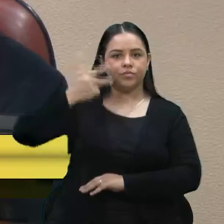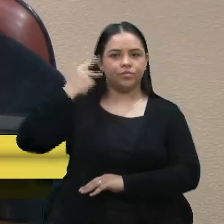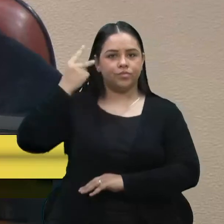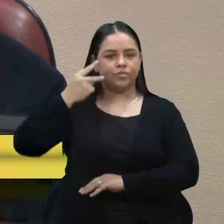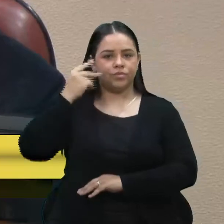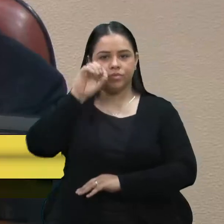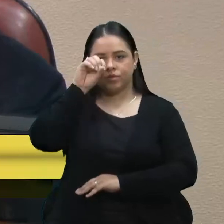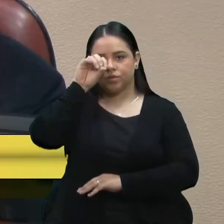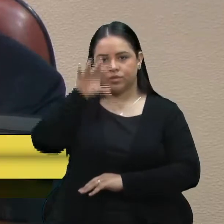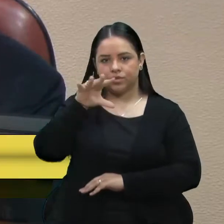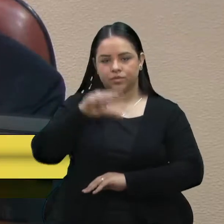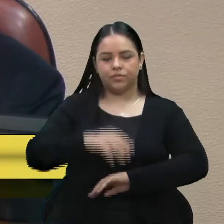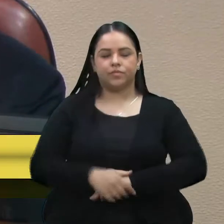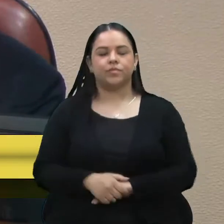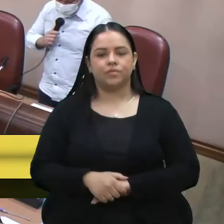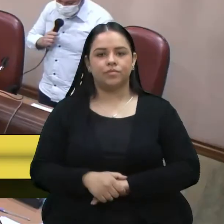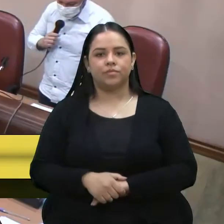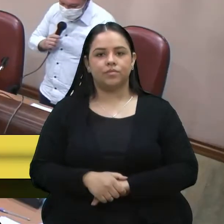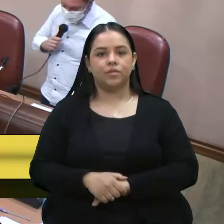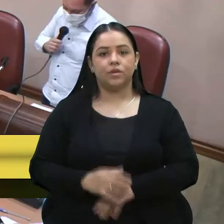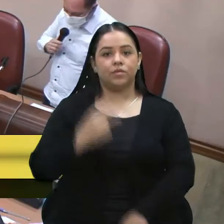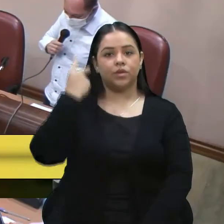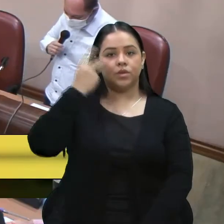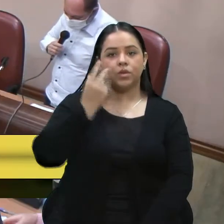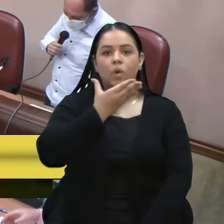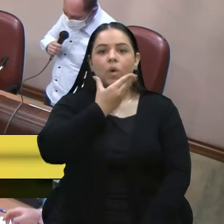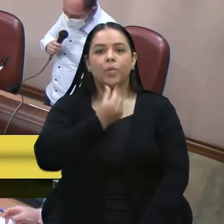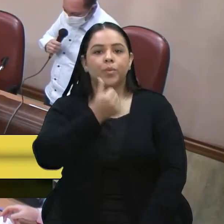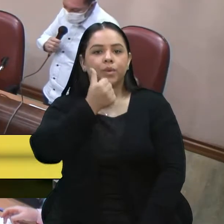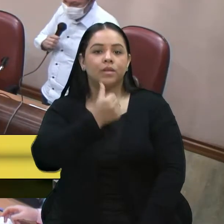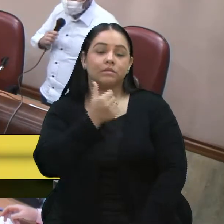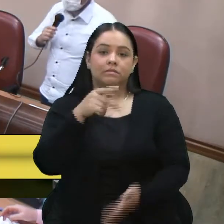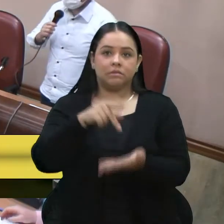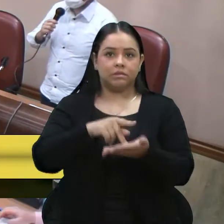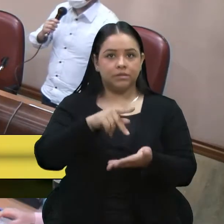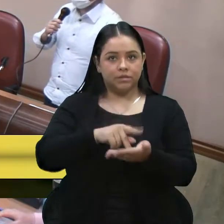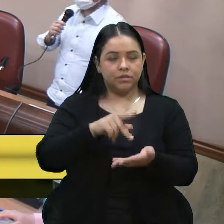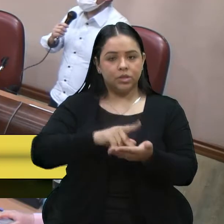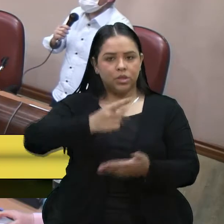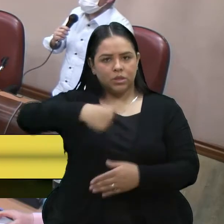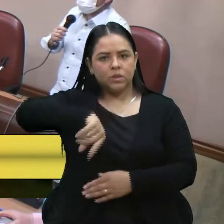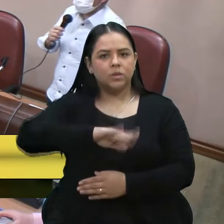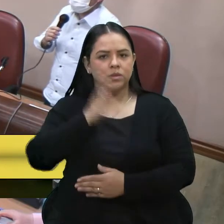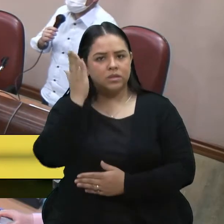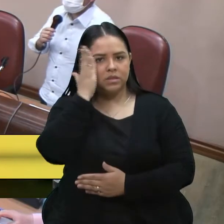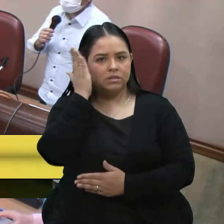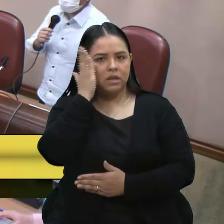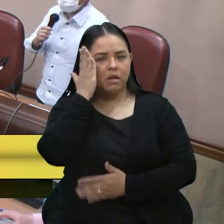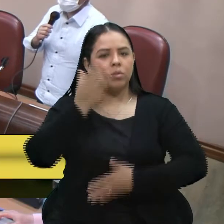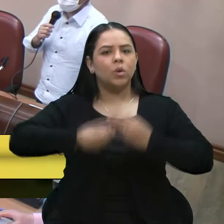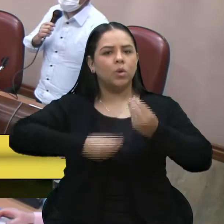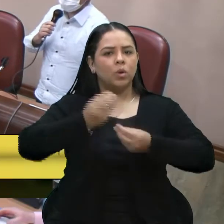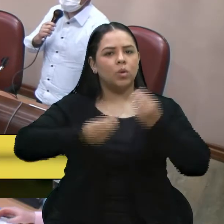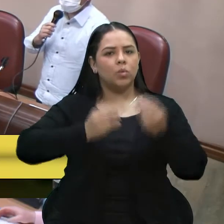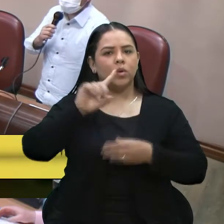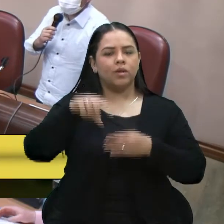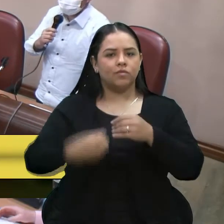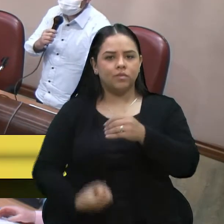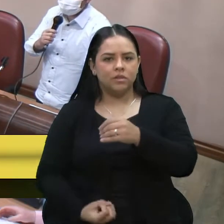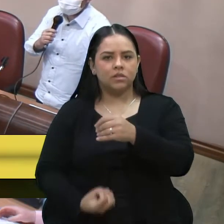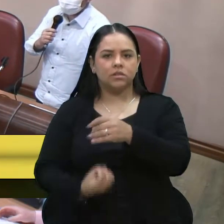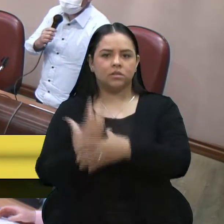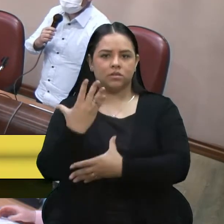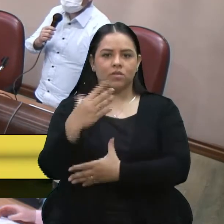Senhoras e senhores vereadores, na verdade, nós sabemos o quanto a Fundação de Assistência